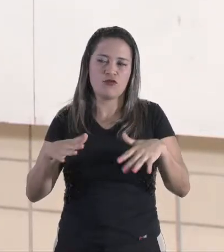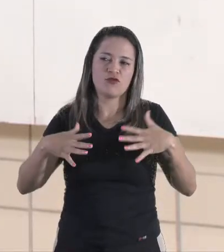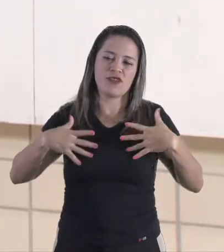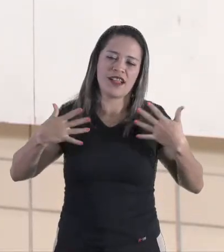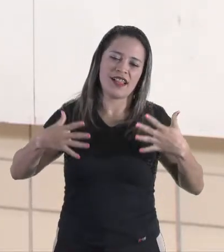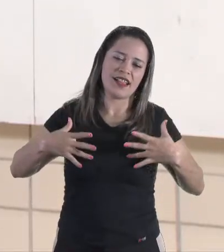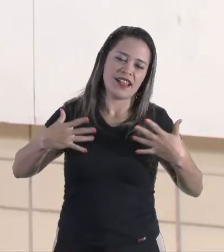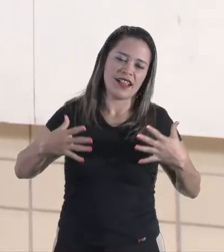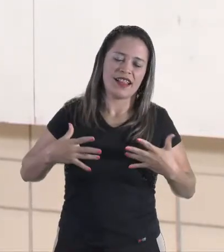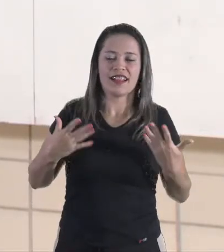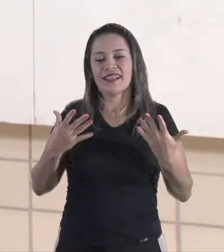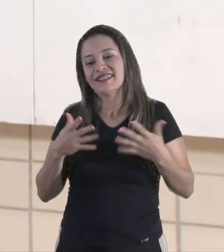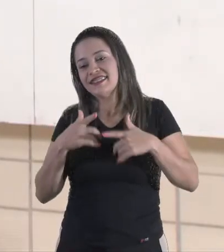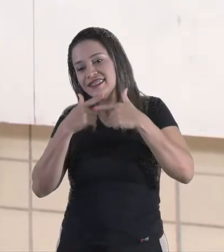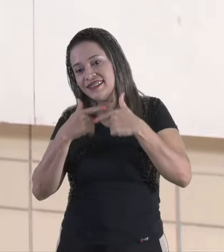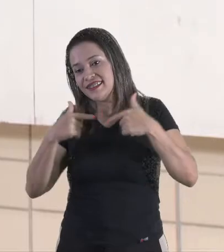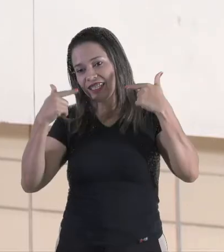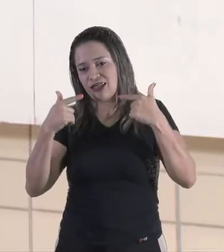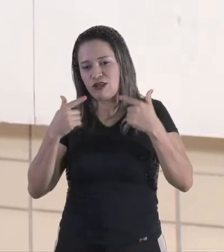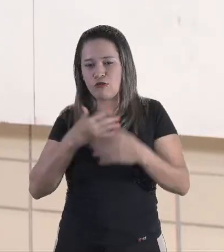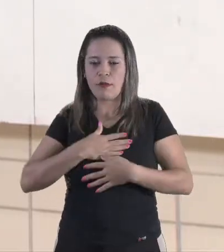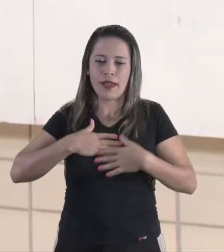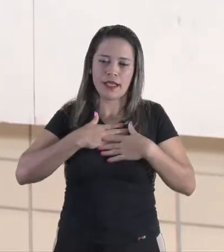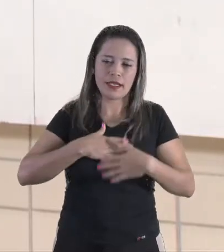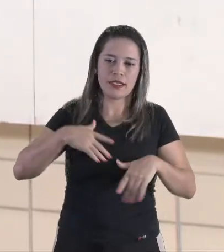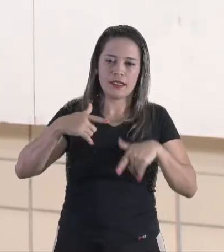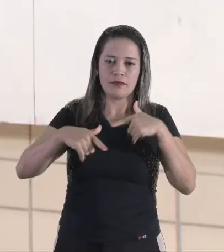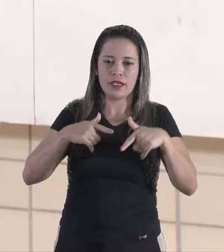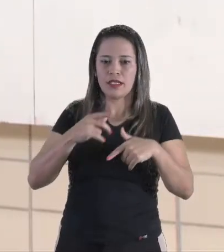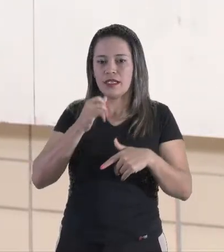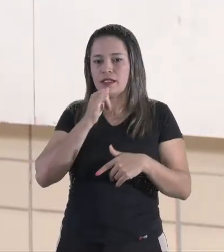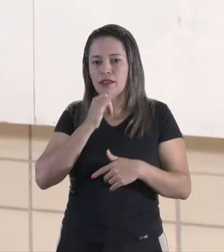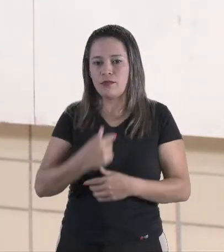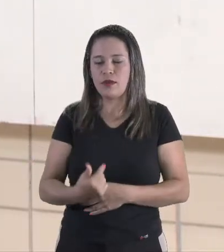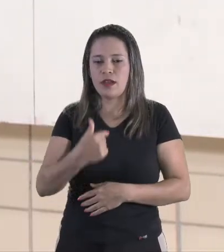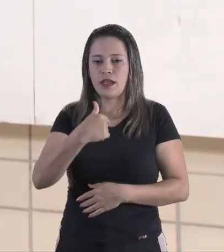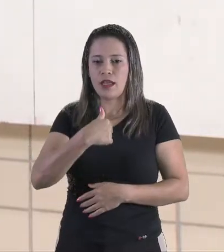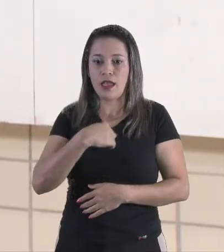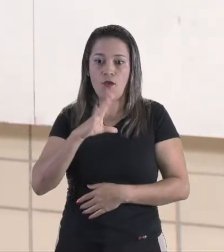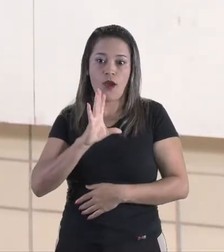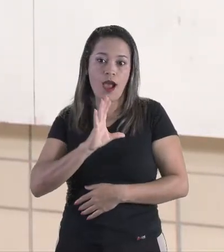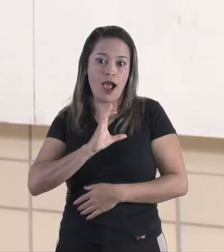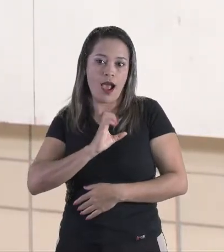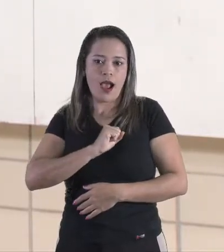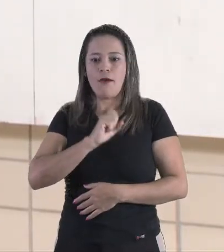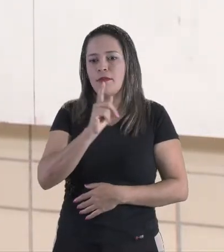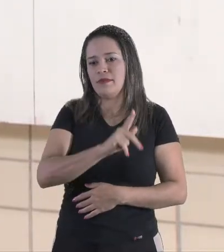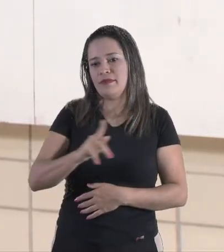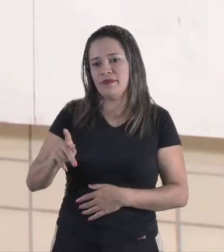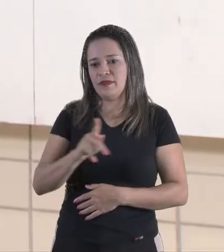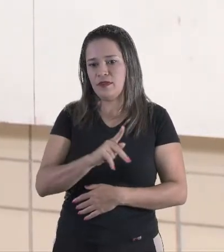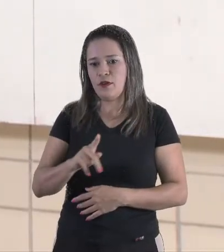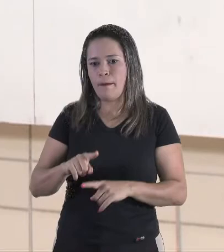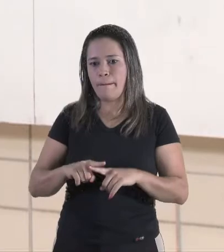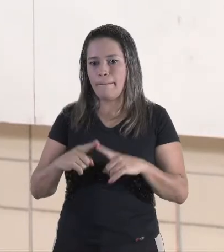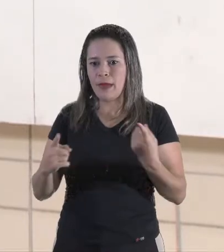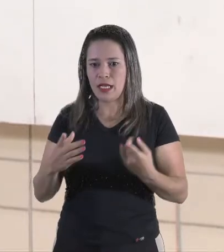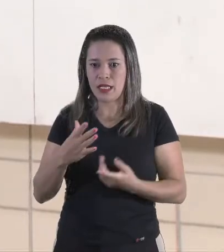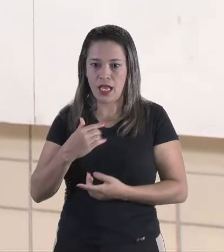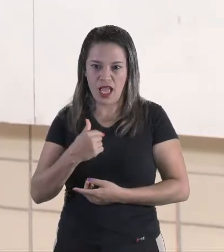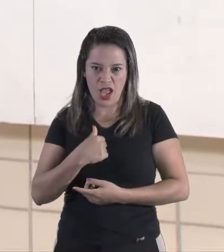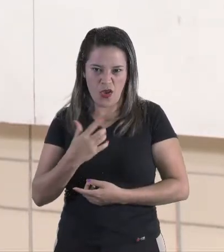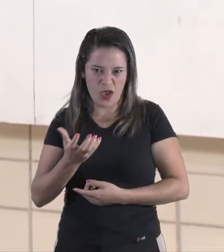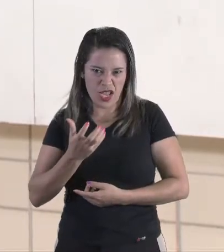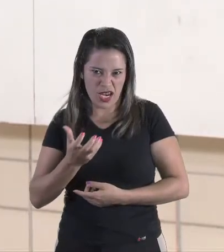você vai ter prazer em trabalhar. Por exemplo, eu amo ser professora, mas eu queria ser professora